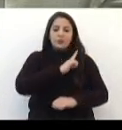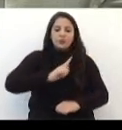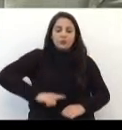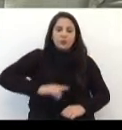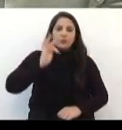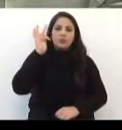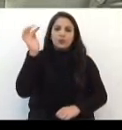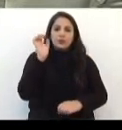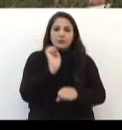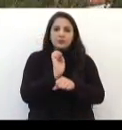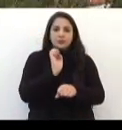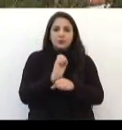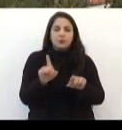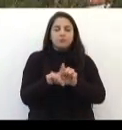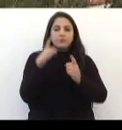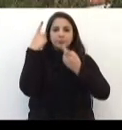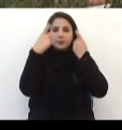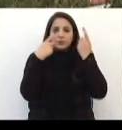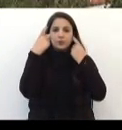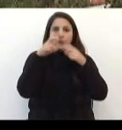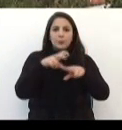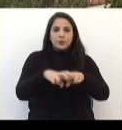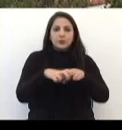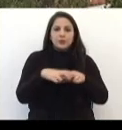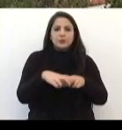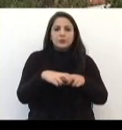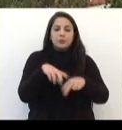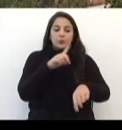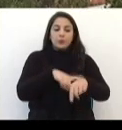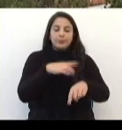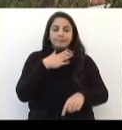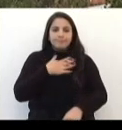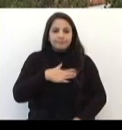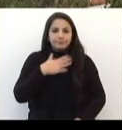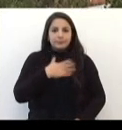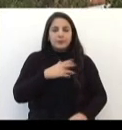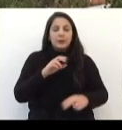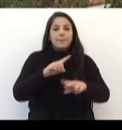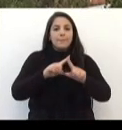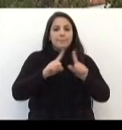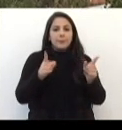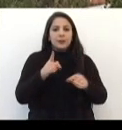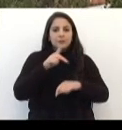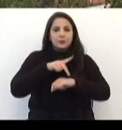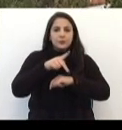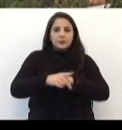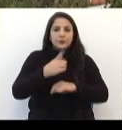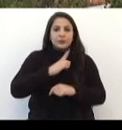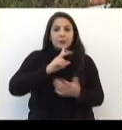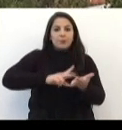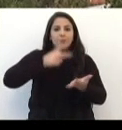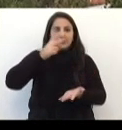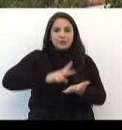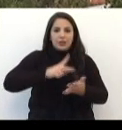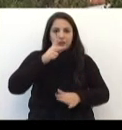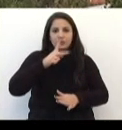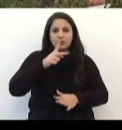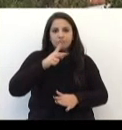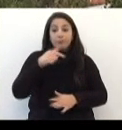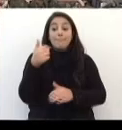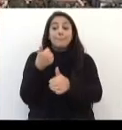estadual preocupa. Por isso, o momento é de cautela. Mas Passo Fundo tem uma vantagem perante a outros